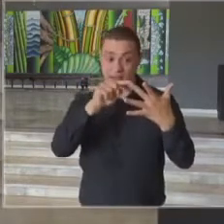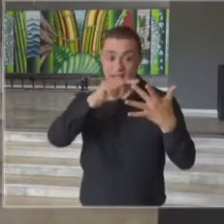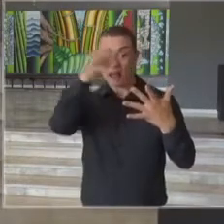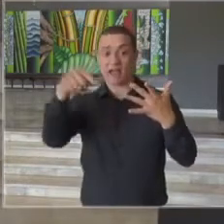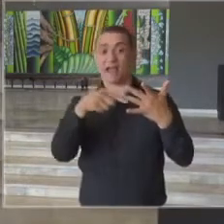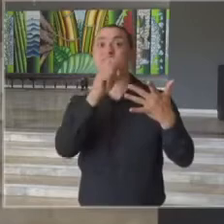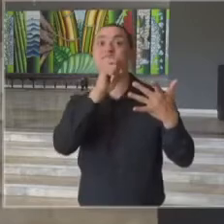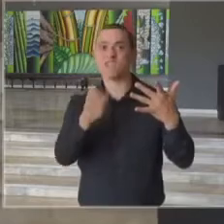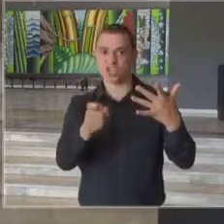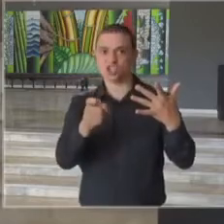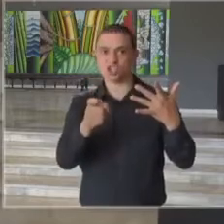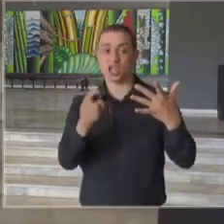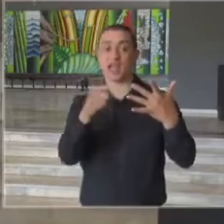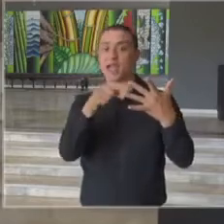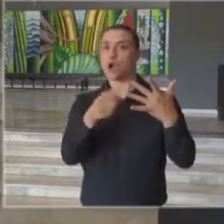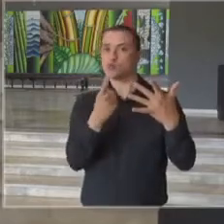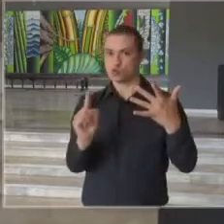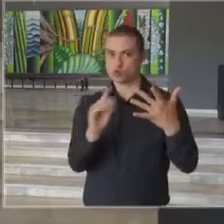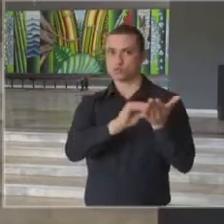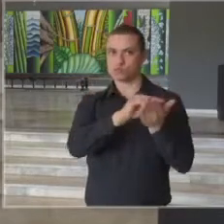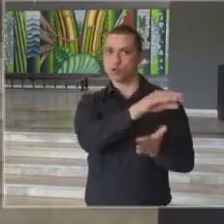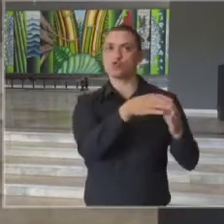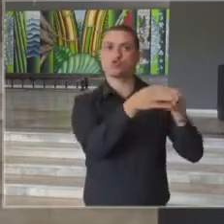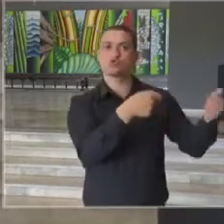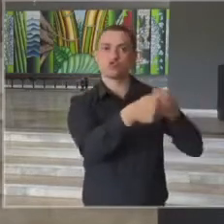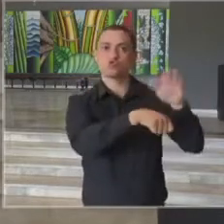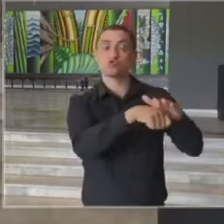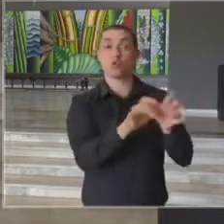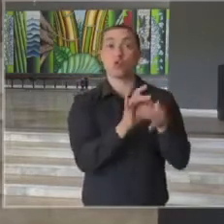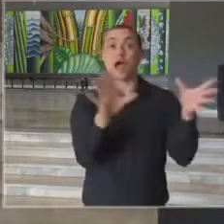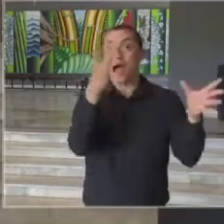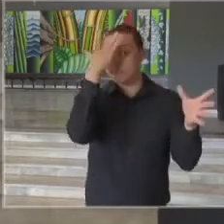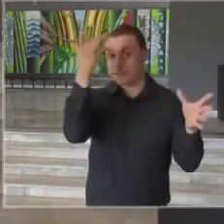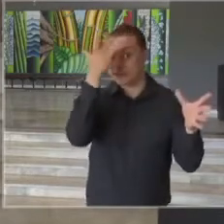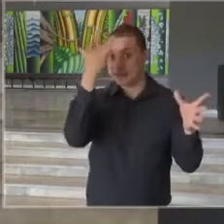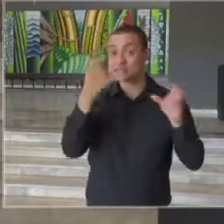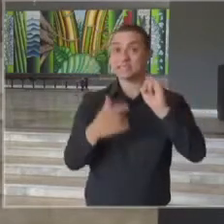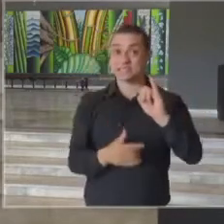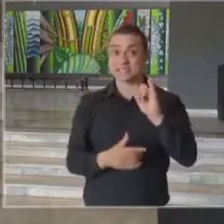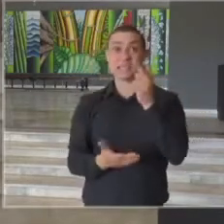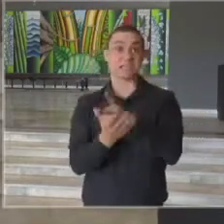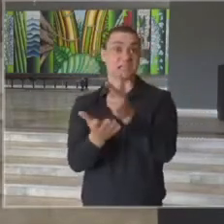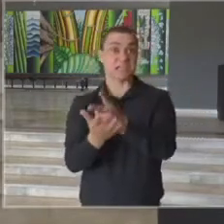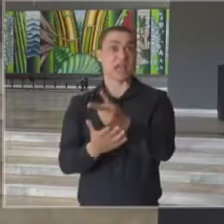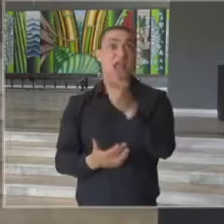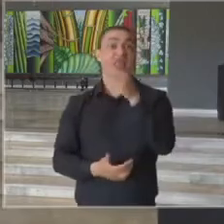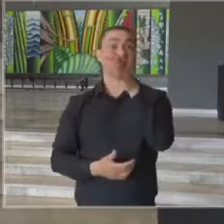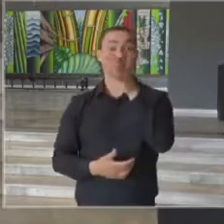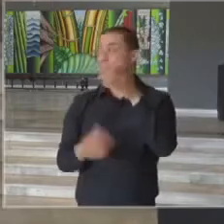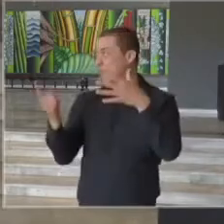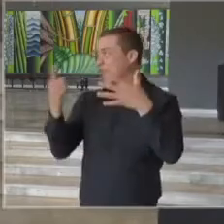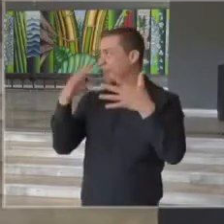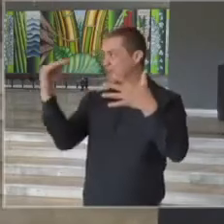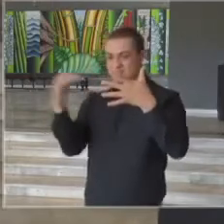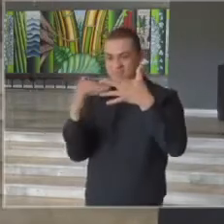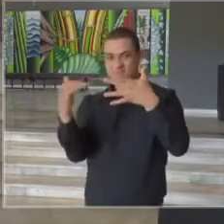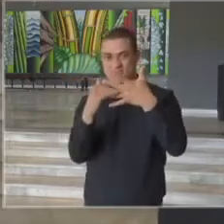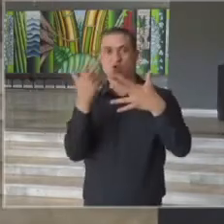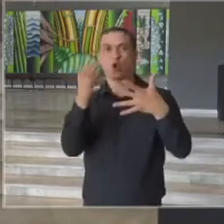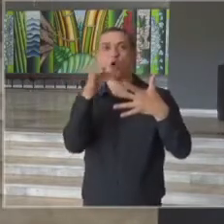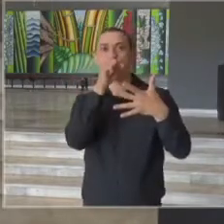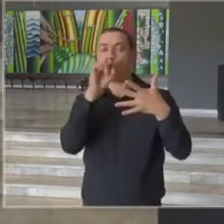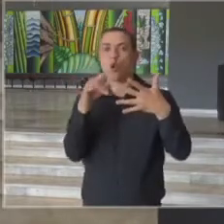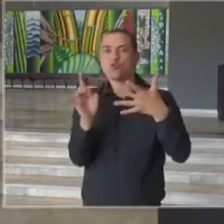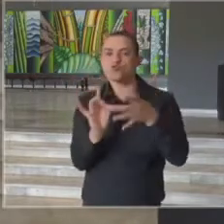é a calibragem final que o centro de contingência aprova amanhã, se a gente vai manter como a laranja ou se vai adicionar aqui uma